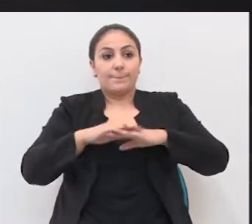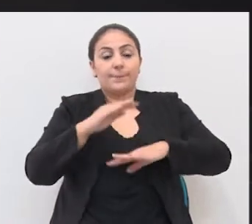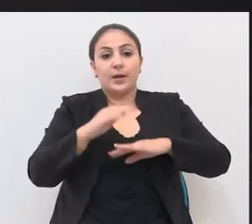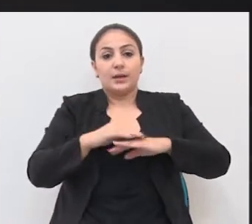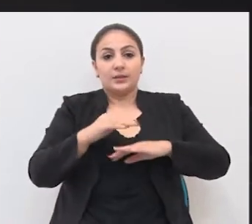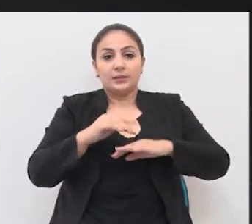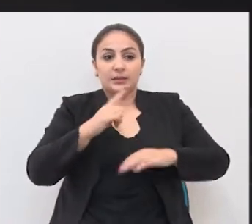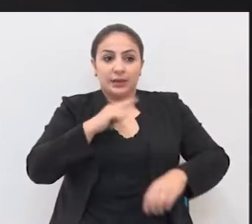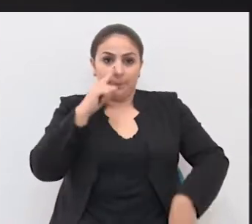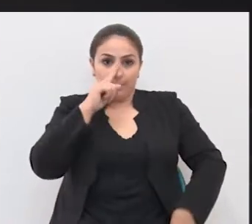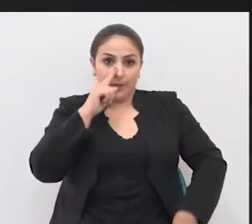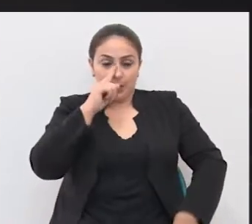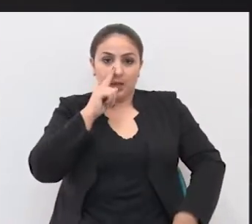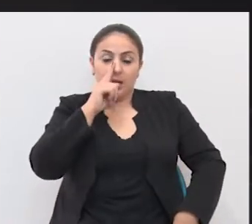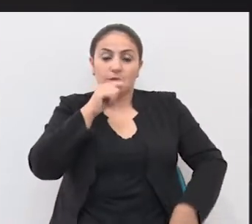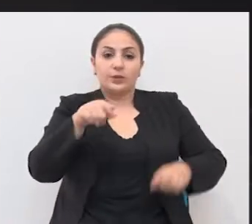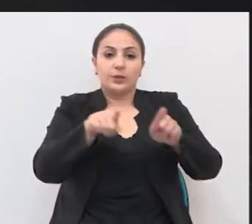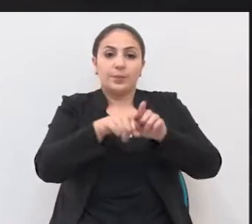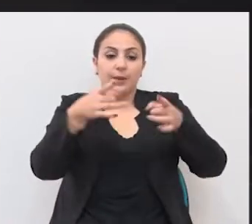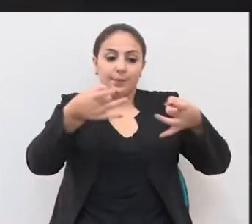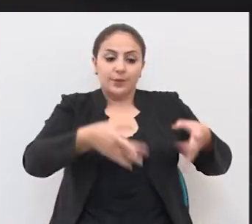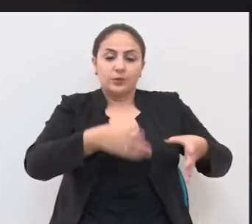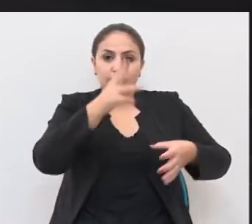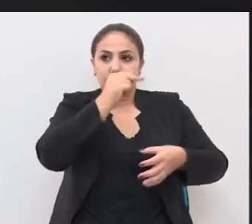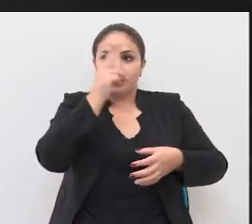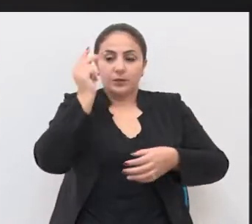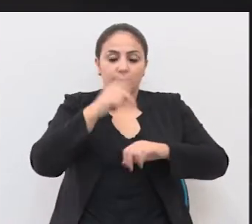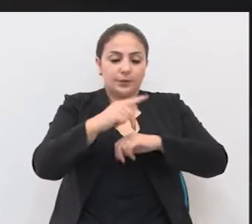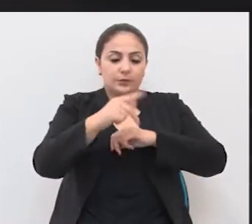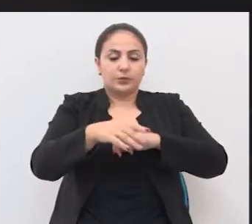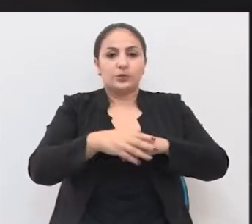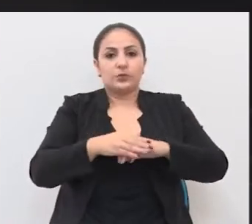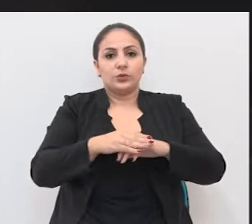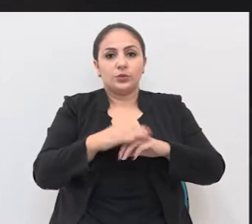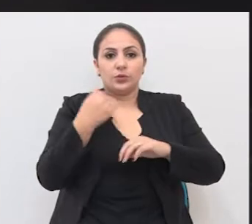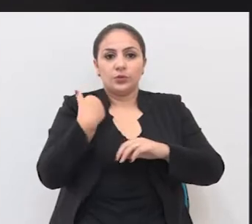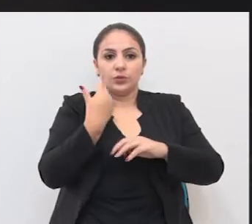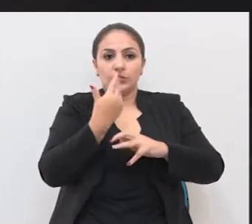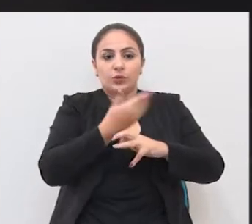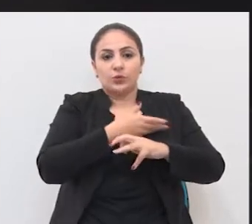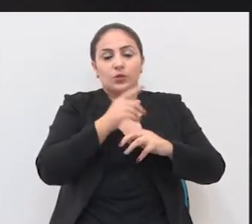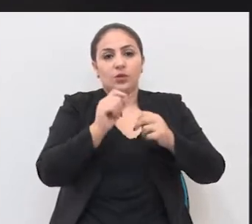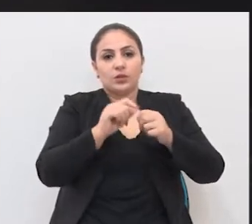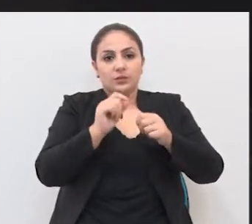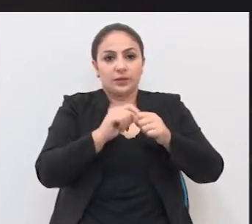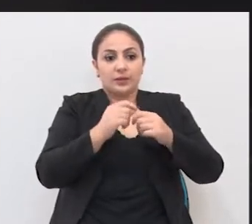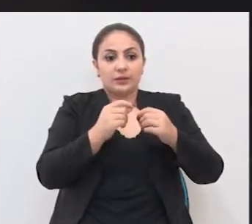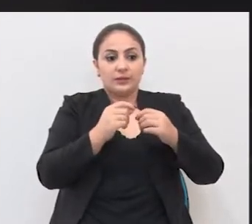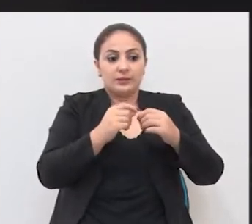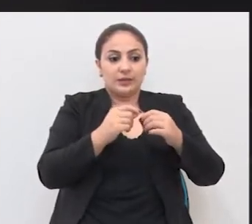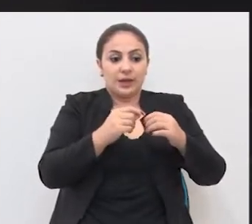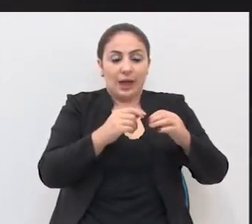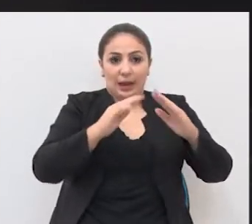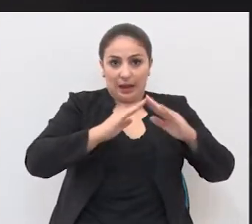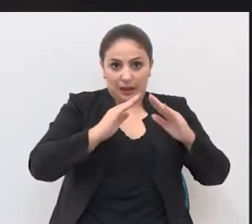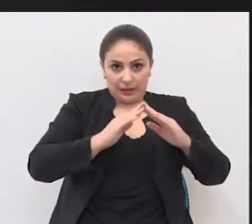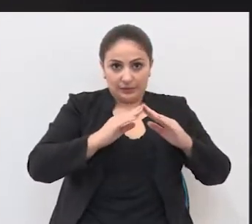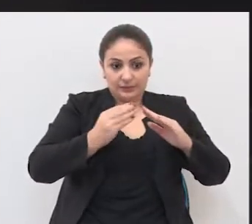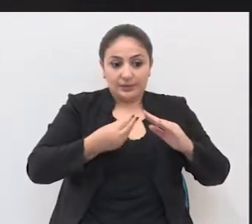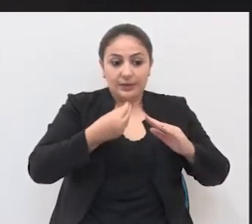animais que estão em situações de risco ou abandono no município de Passo Fundo. A gente fornece o abrigo, alimentação e